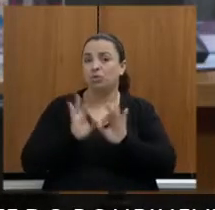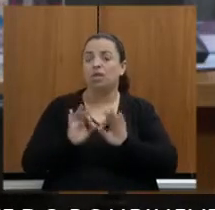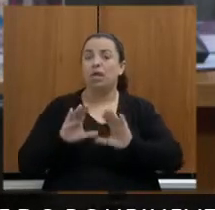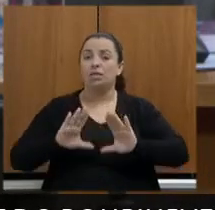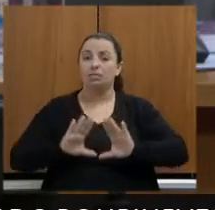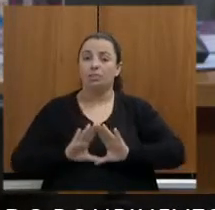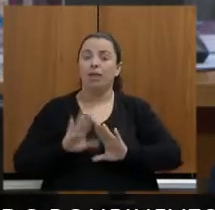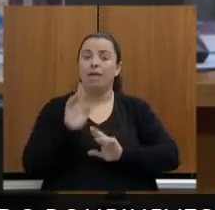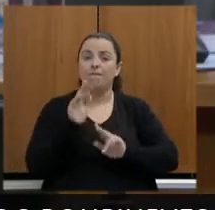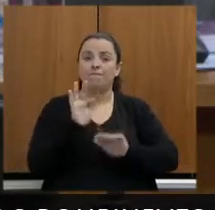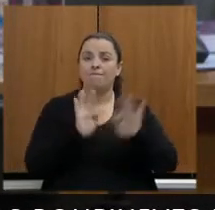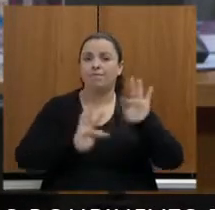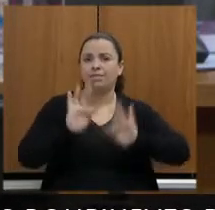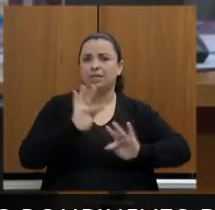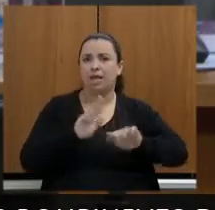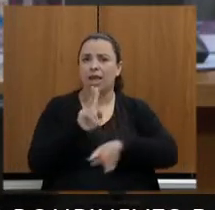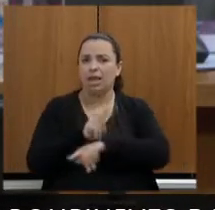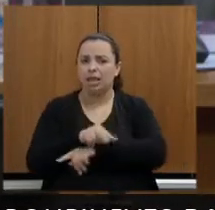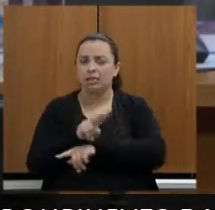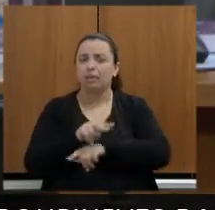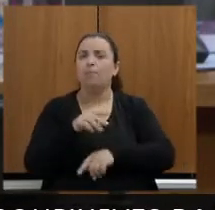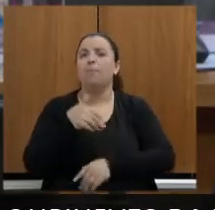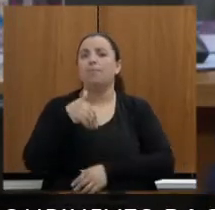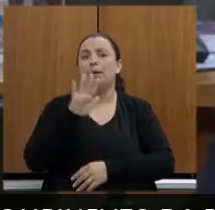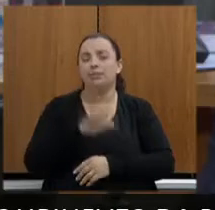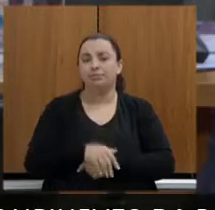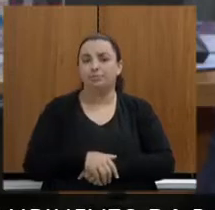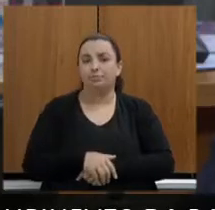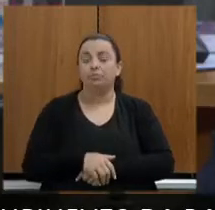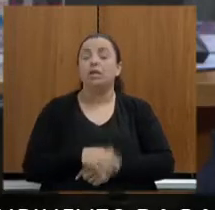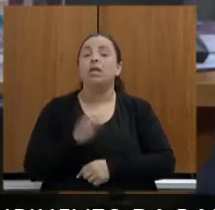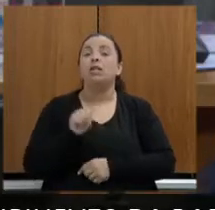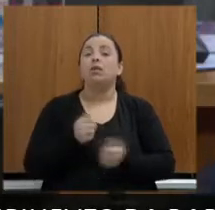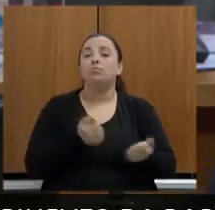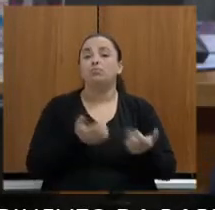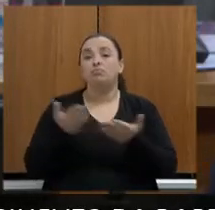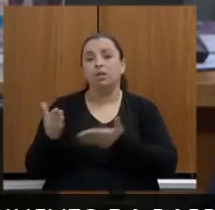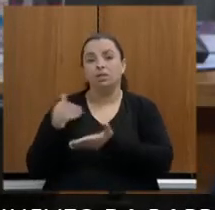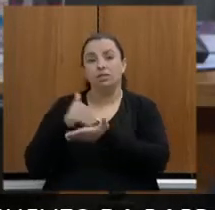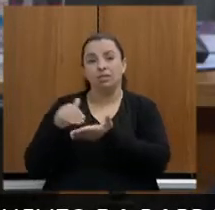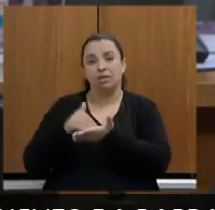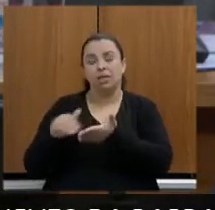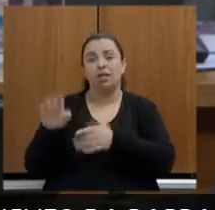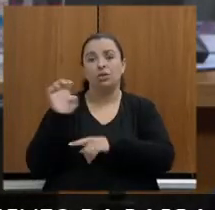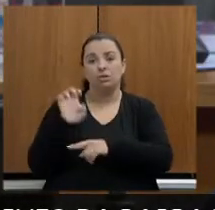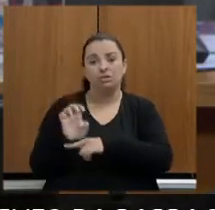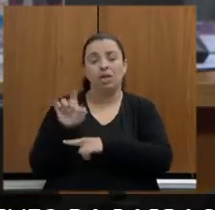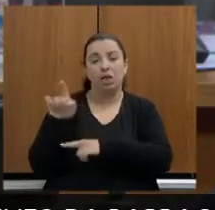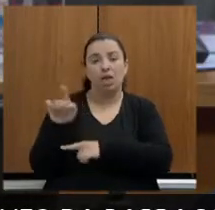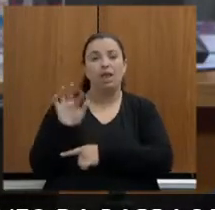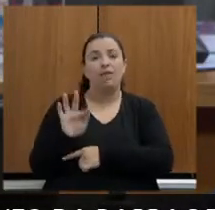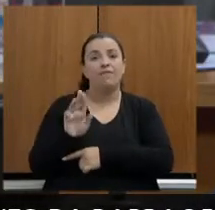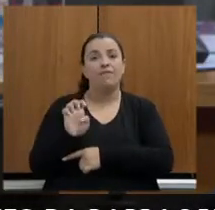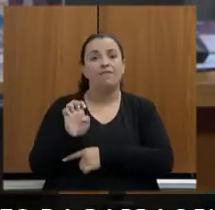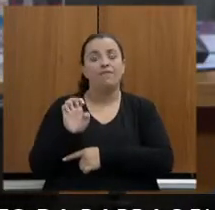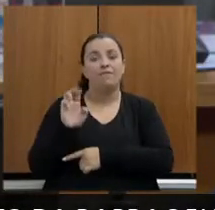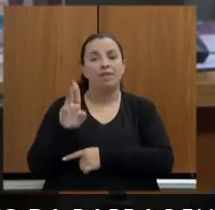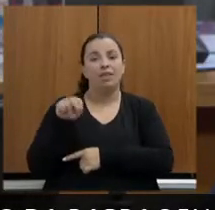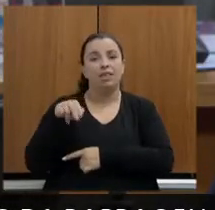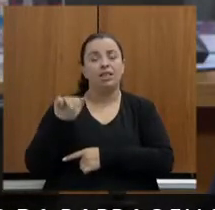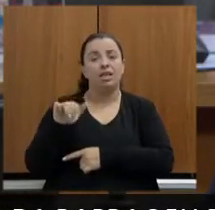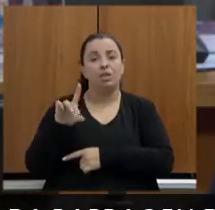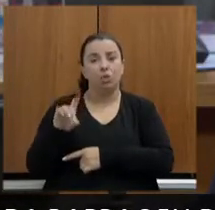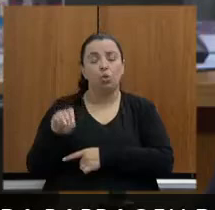organizarmos a pauta, eu passo a palavra ao secretário de Estado, Fernando Marcato, que fará uma apresentação,